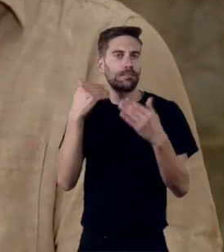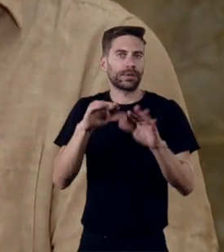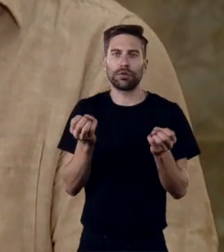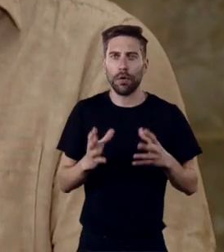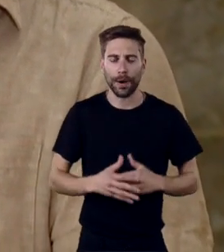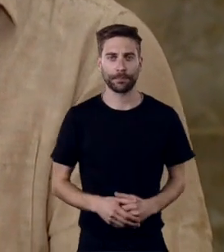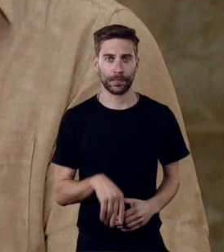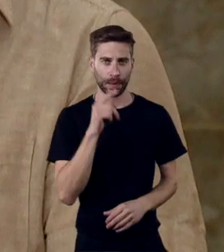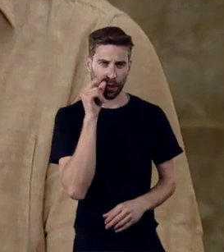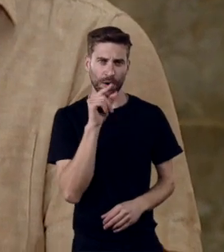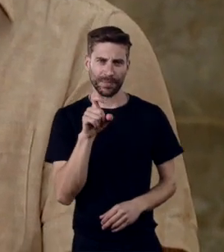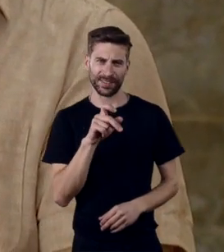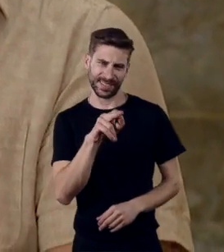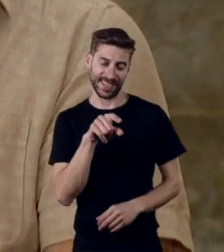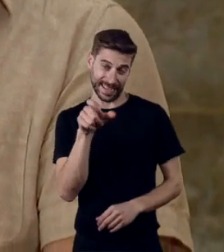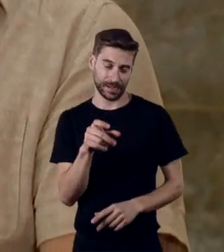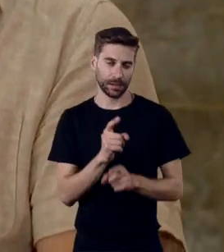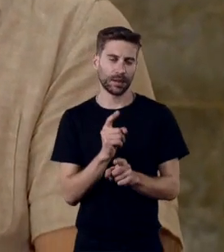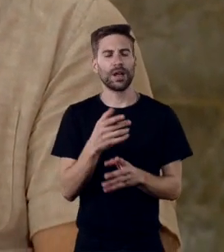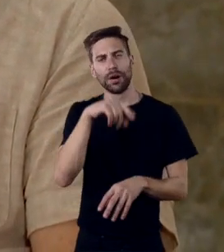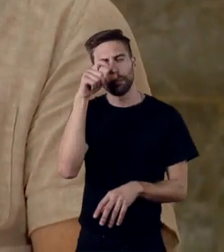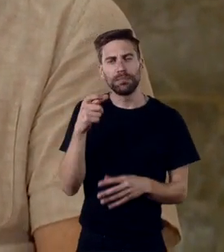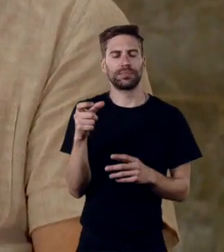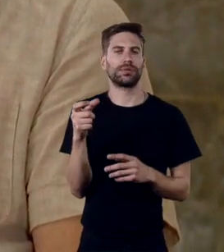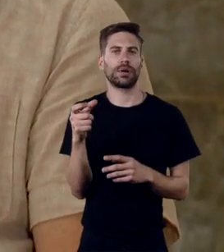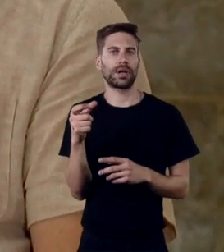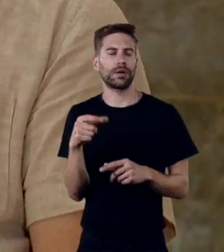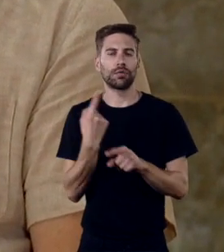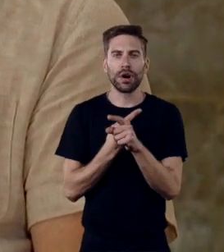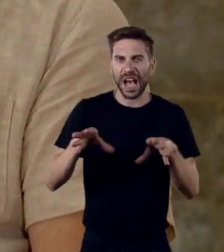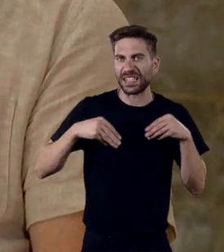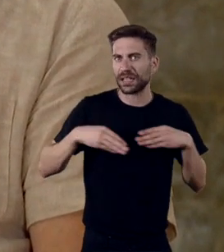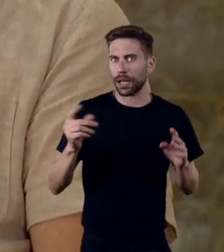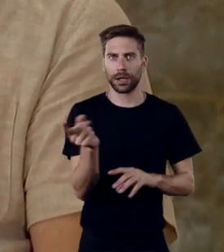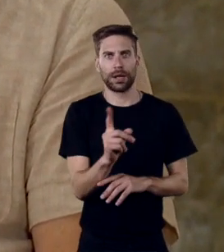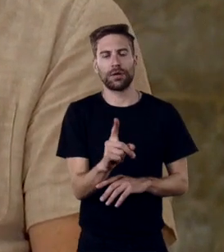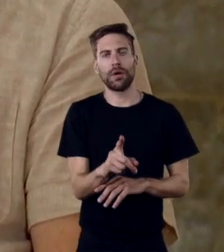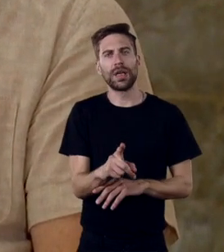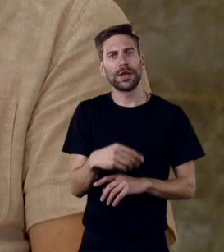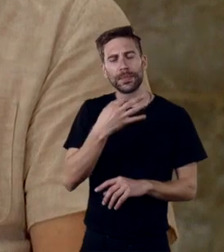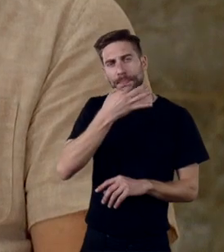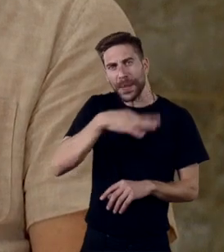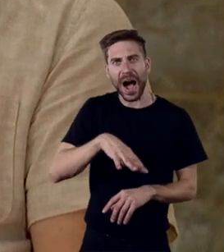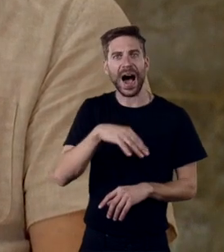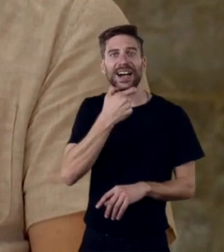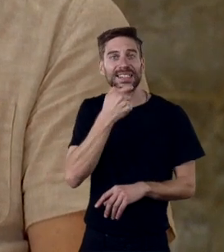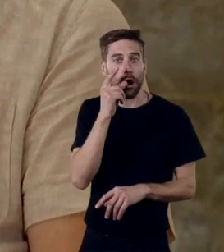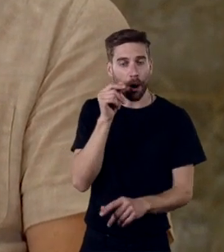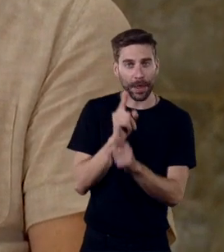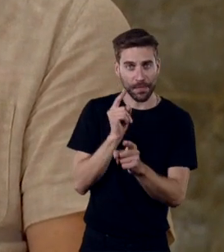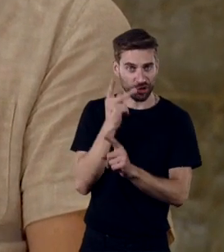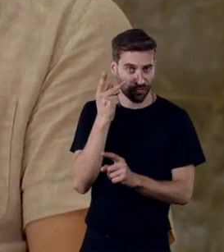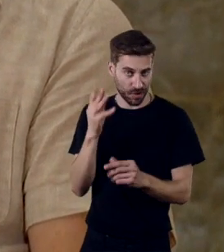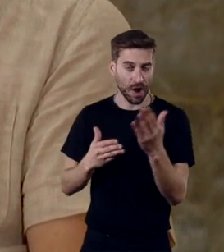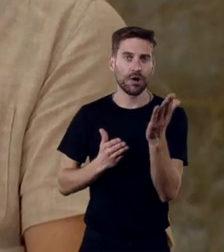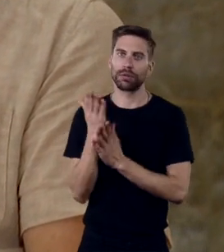inconformada E eu tenho a certeza Que se o Zeca fosse vivo A música de intervenção, Mesmo em relação aos tempos Que nós estamos a viver,